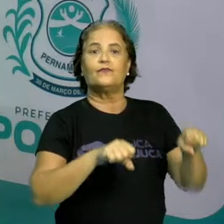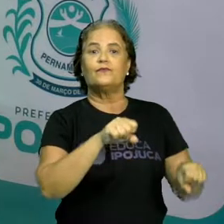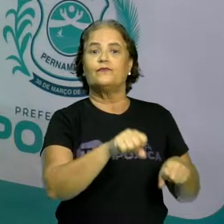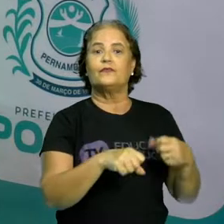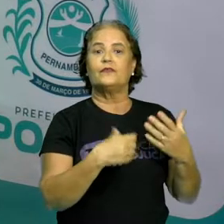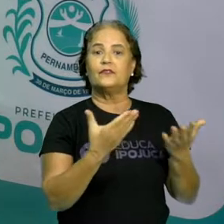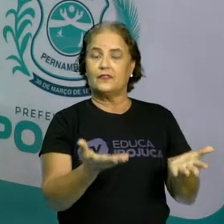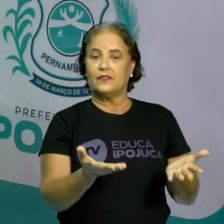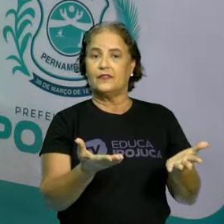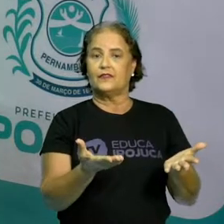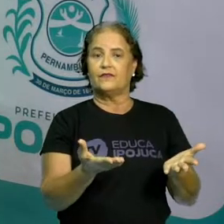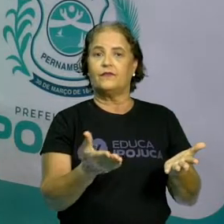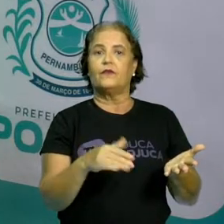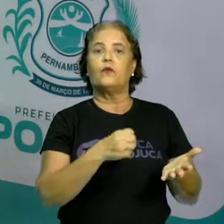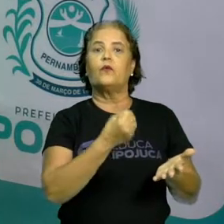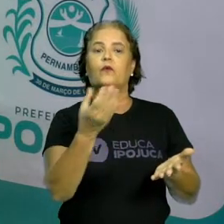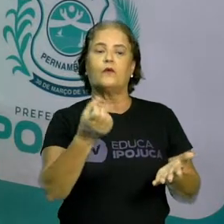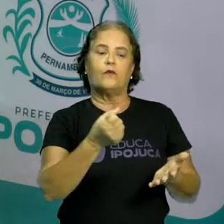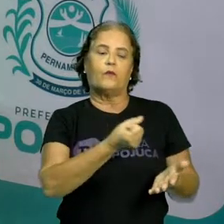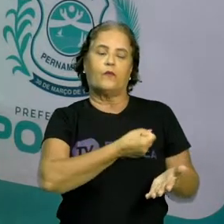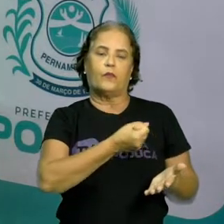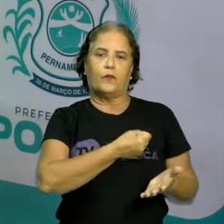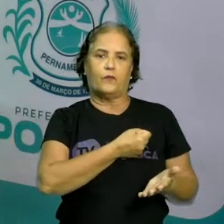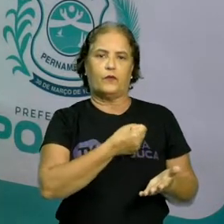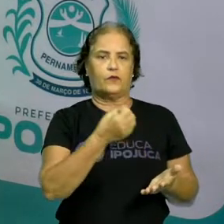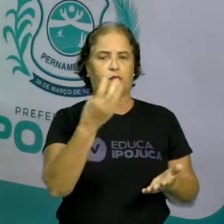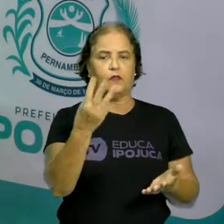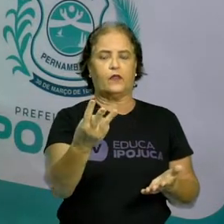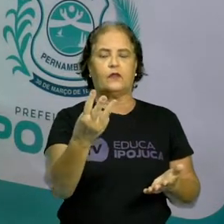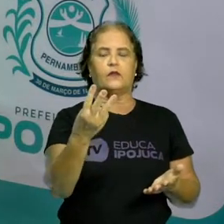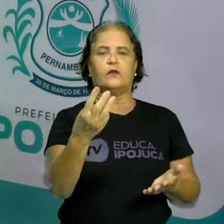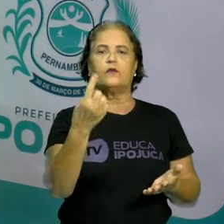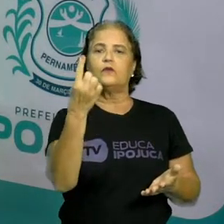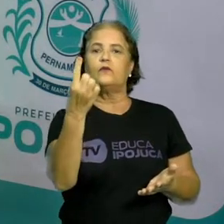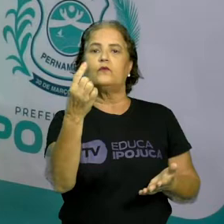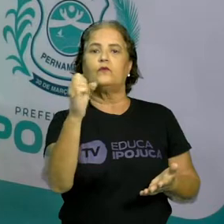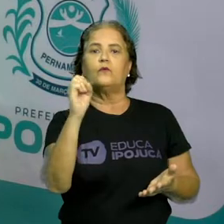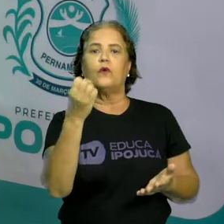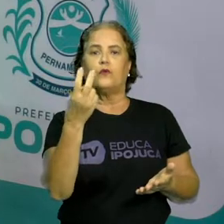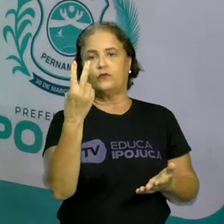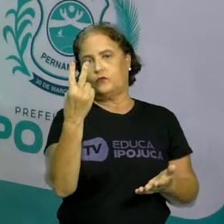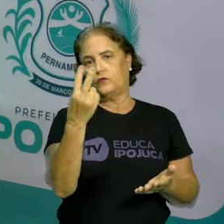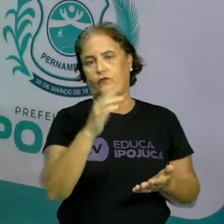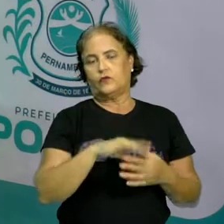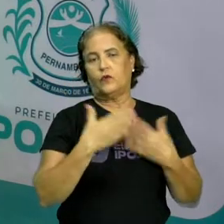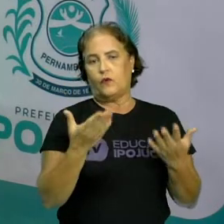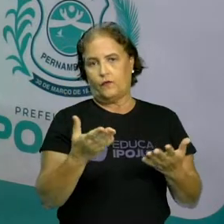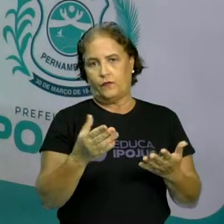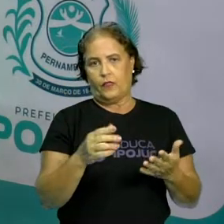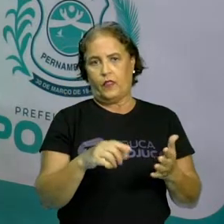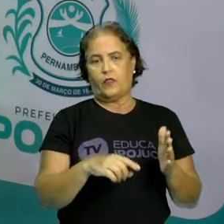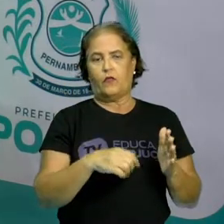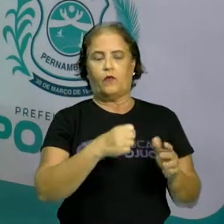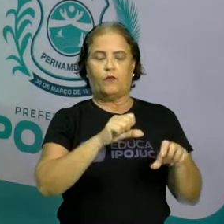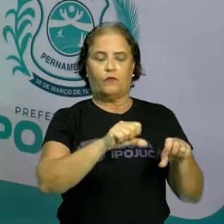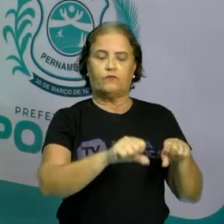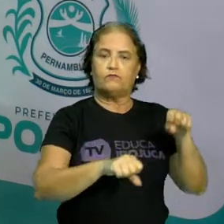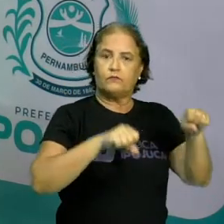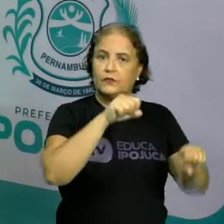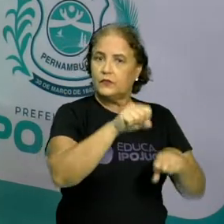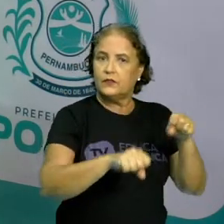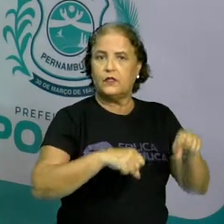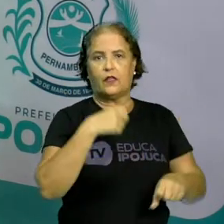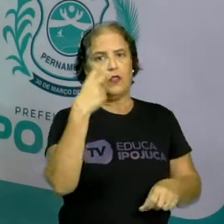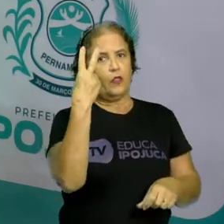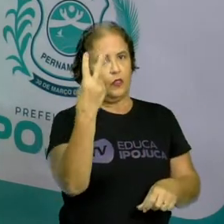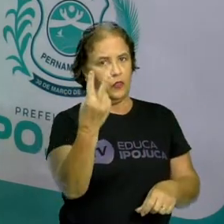que número? Por qual número? Pelo número 3, 1 ou 2? Pelo número 2, não é isso, crianças? Muito